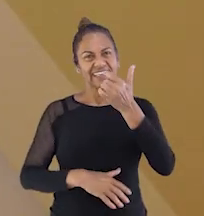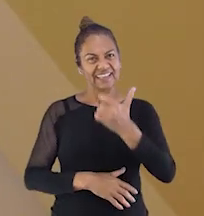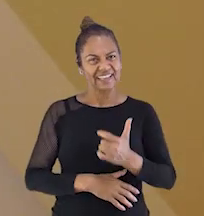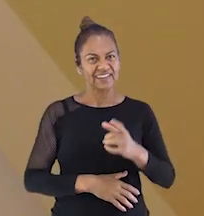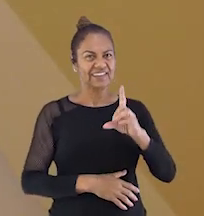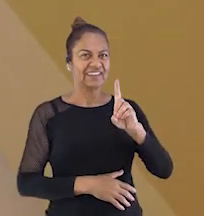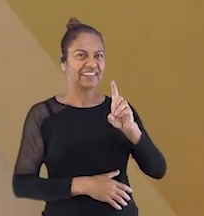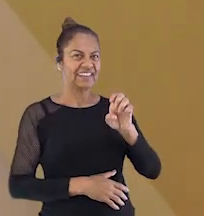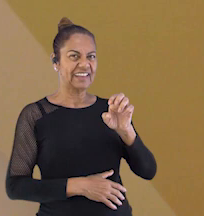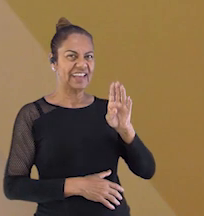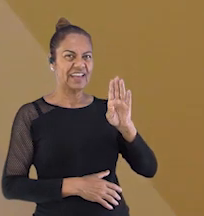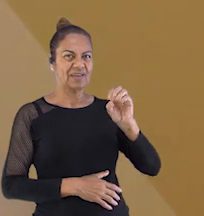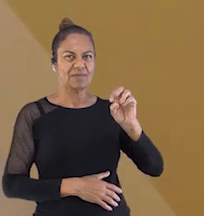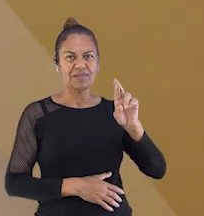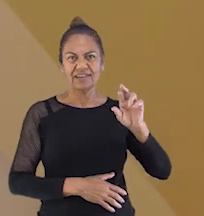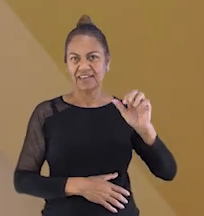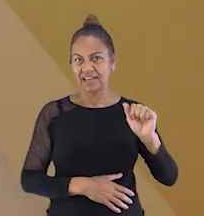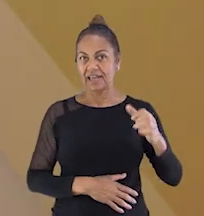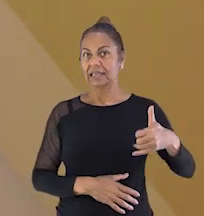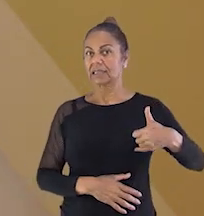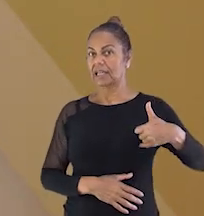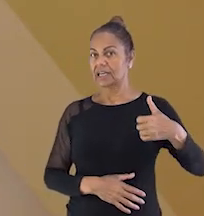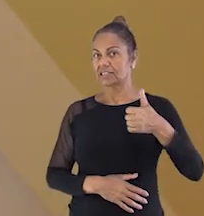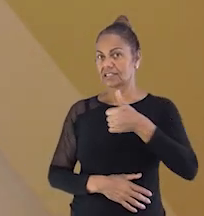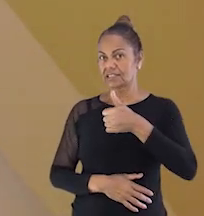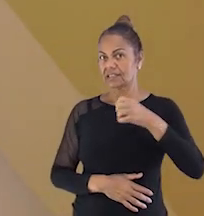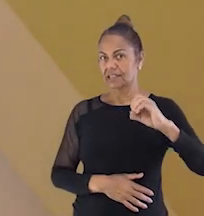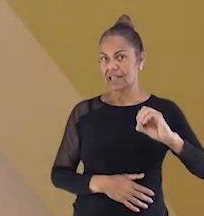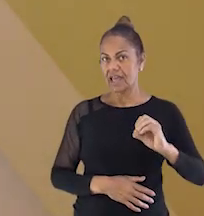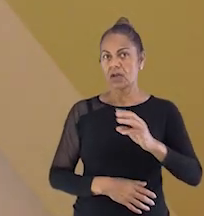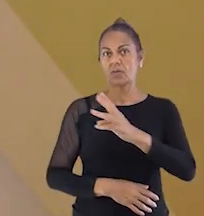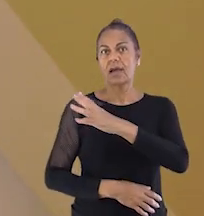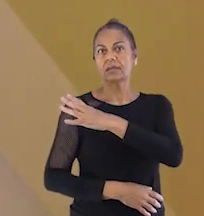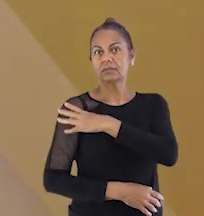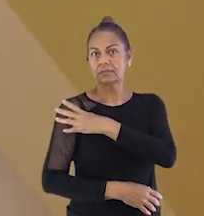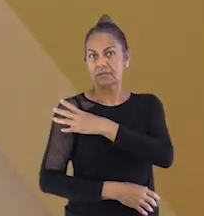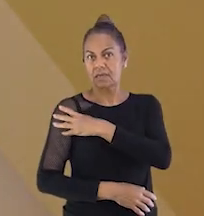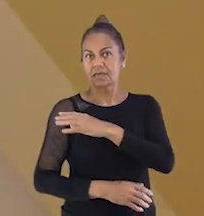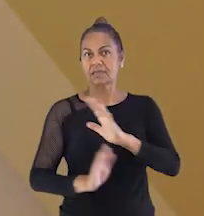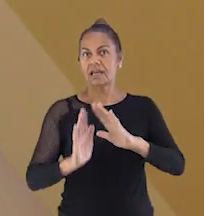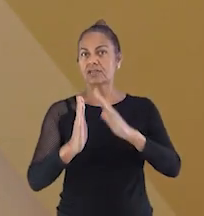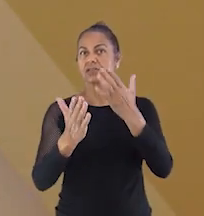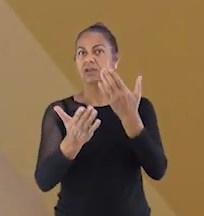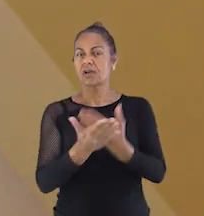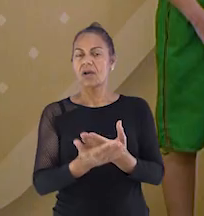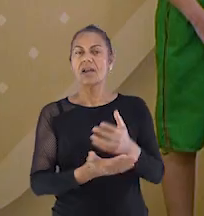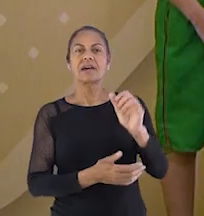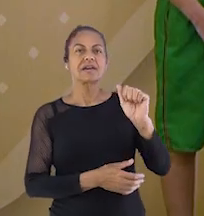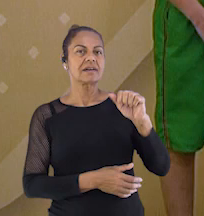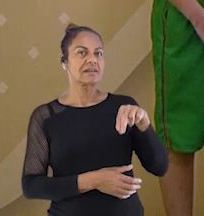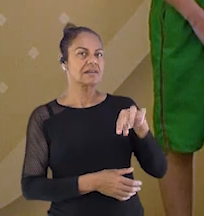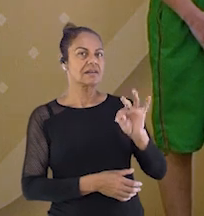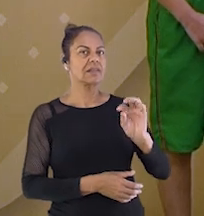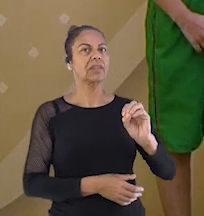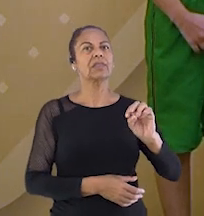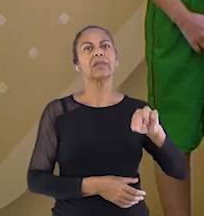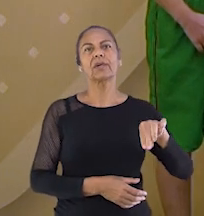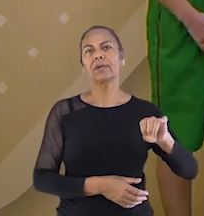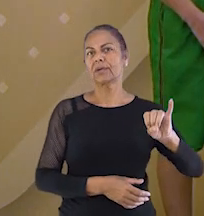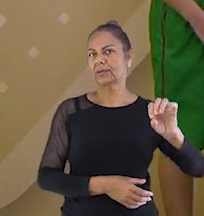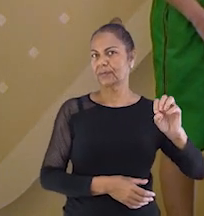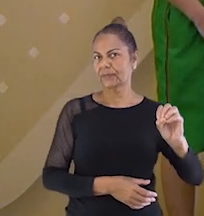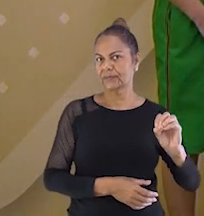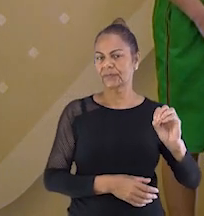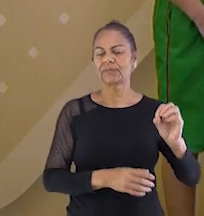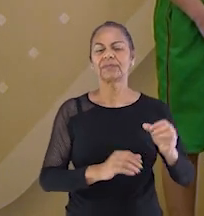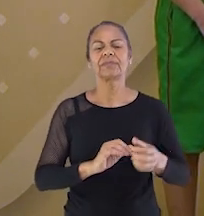eu sou a Débora, tenho 10 anos, sou do quarto ano da MF Antônio Esteves. Que legal, Débora. Débora,